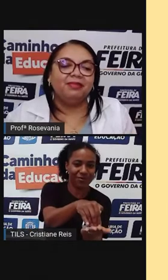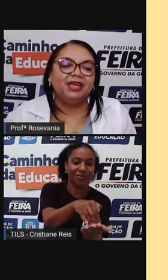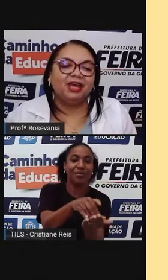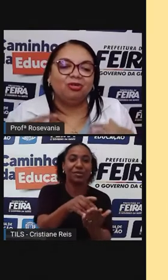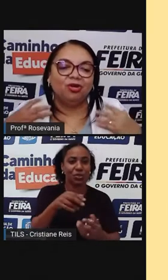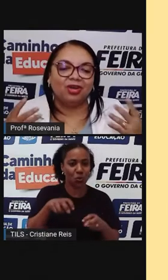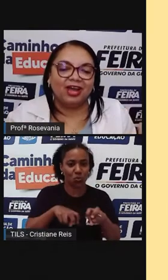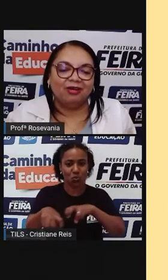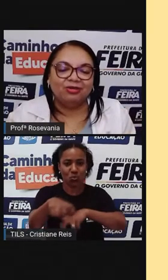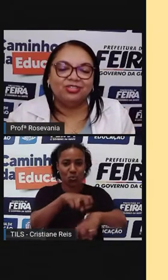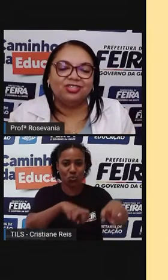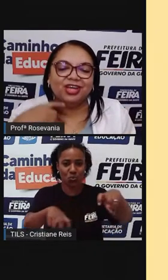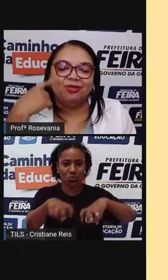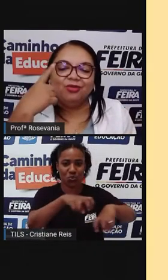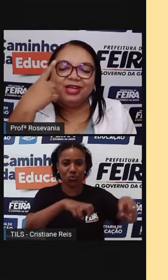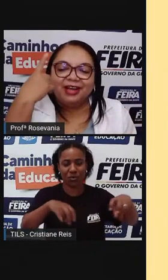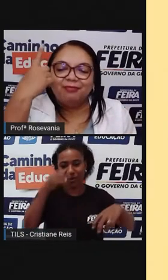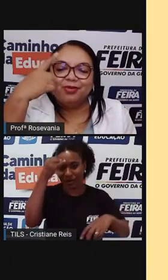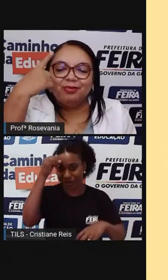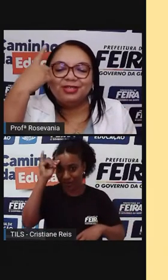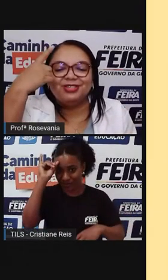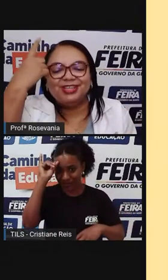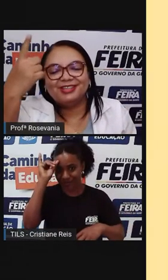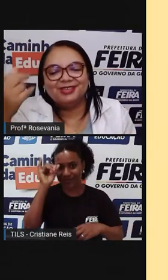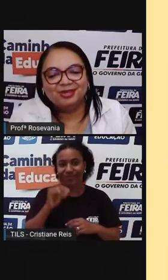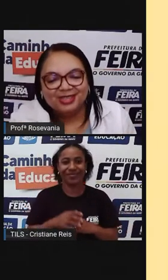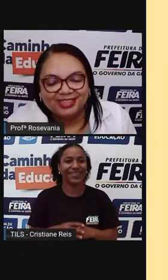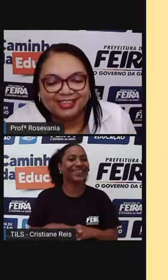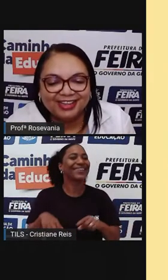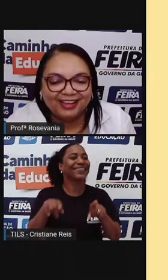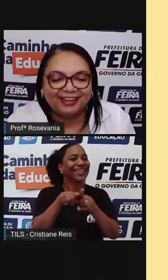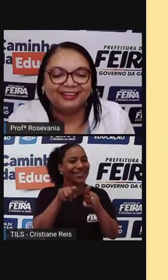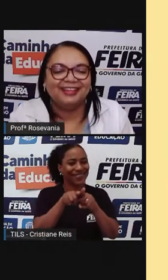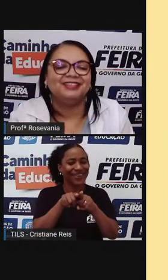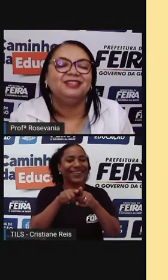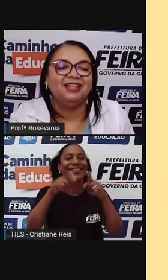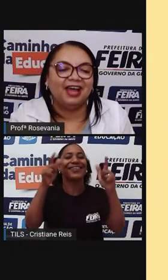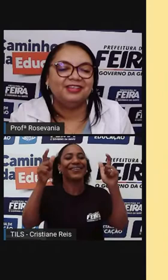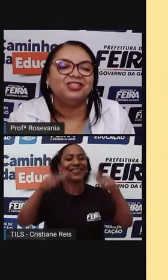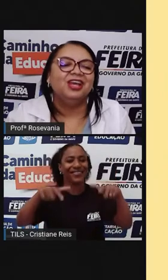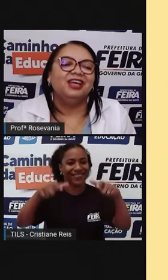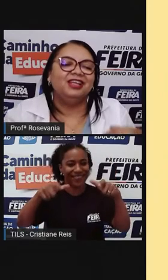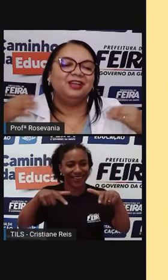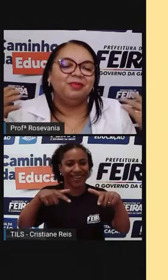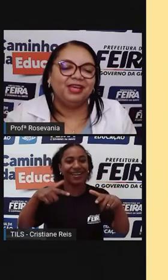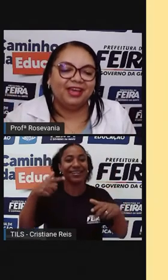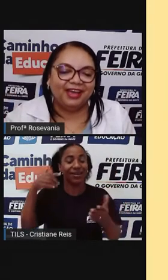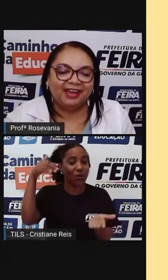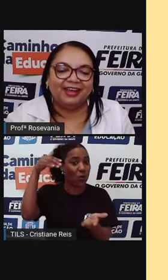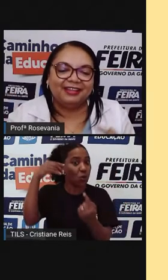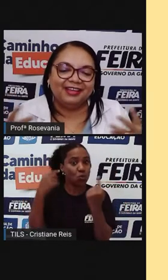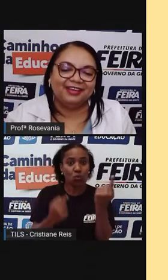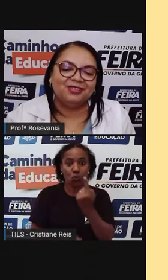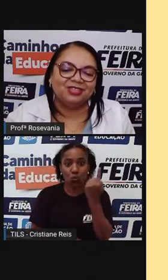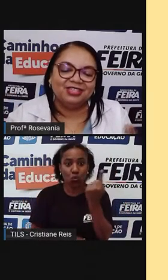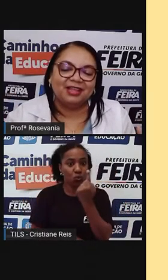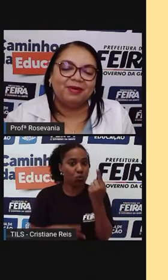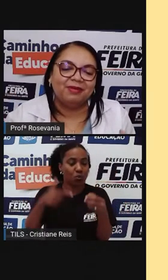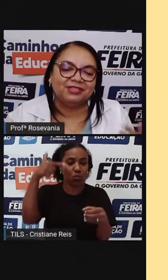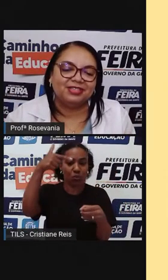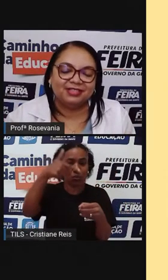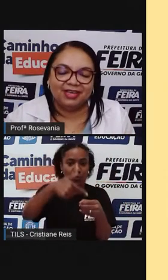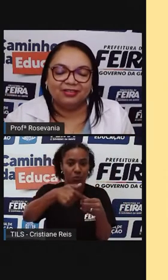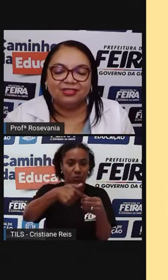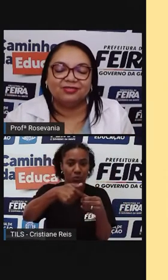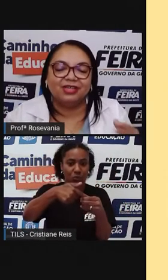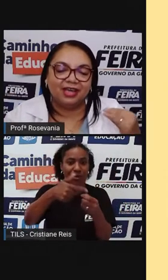Também era o local onde tinha a única bomba de gasolina da cidade, que também era, né, utilizada para